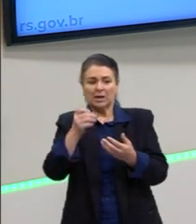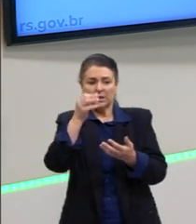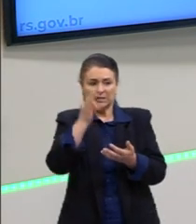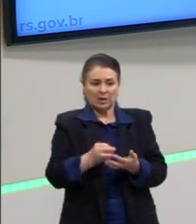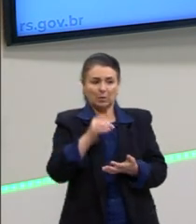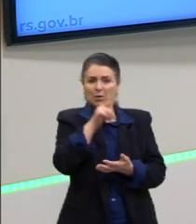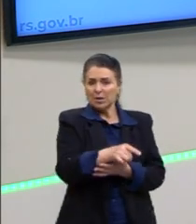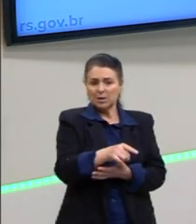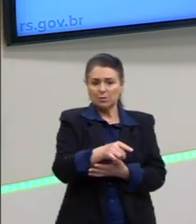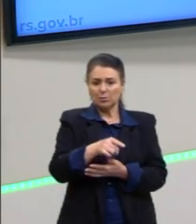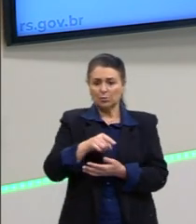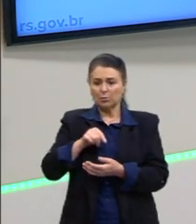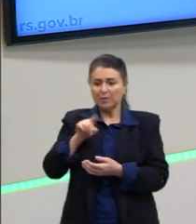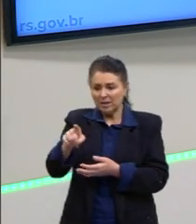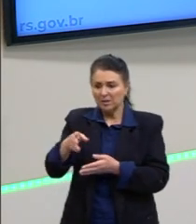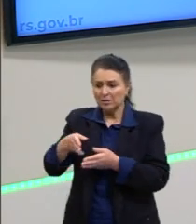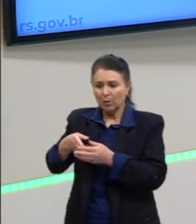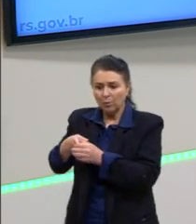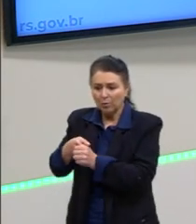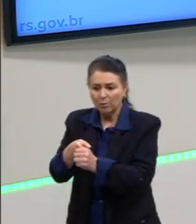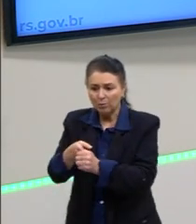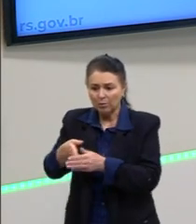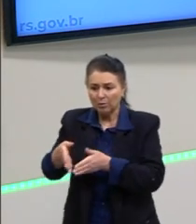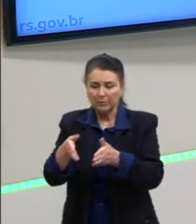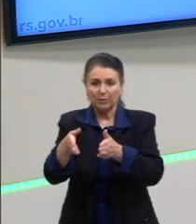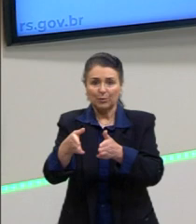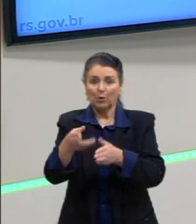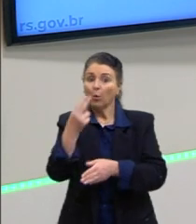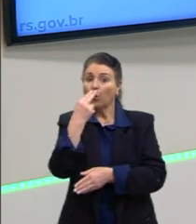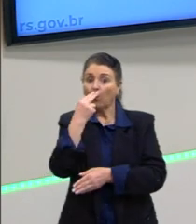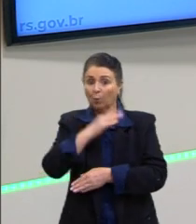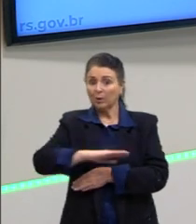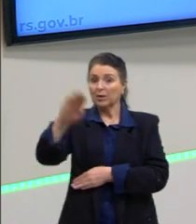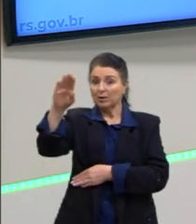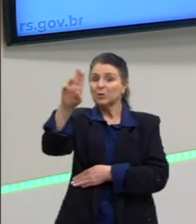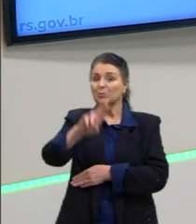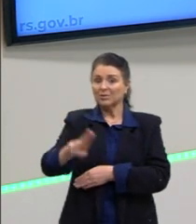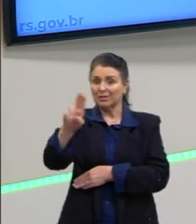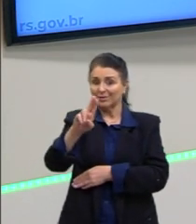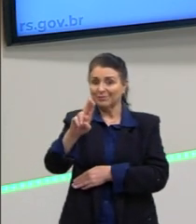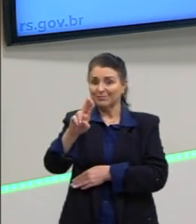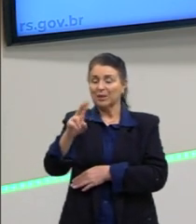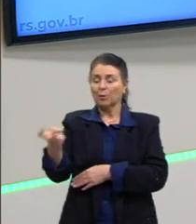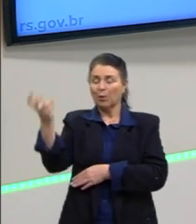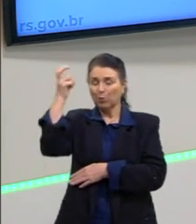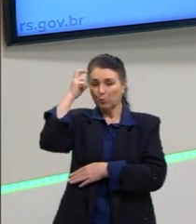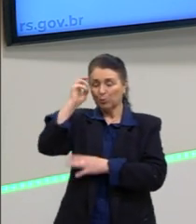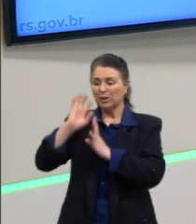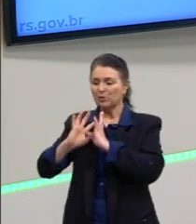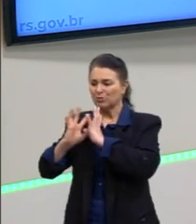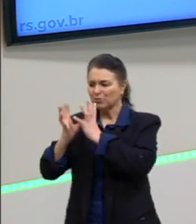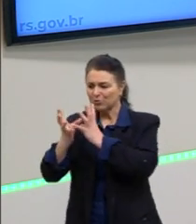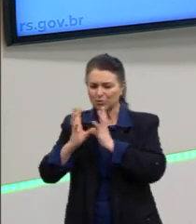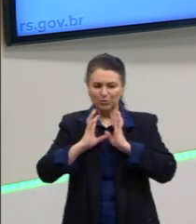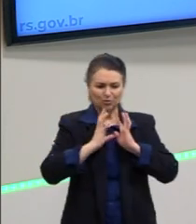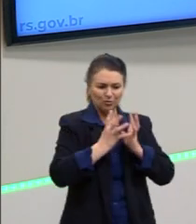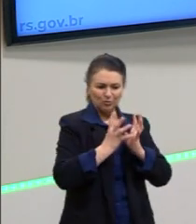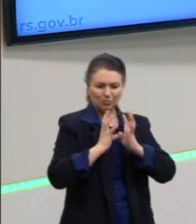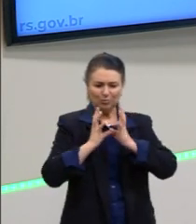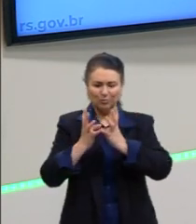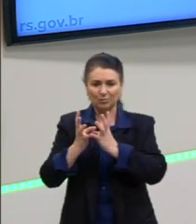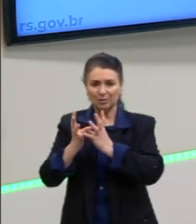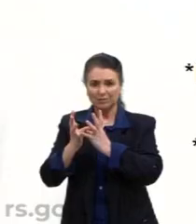esse é o caminho, que foi o que o Hitler utilizou. Então, a cultura de massa tem essa, muito essa capacidade, né? De